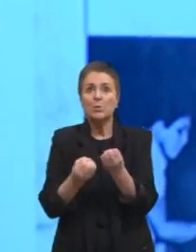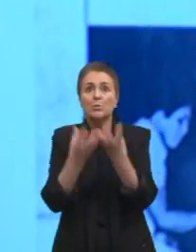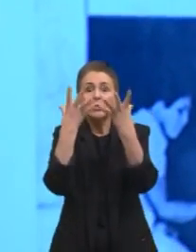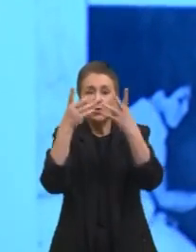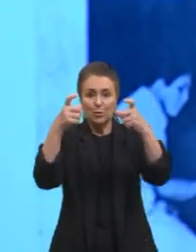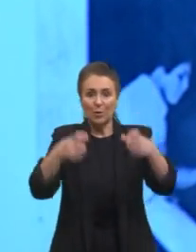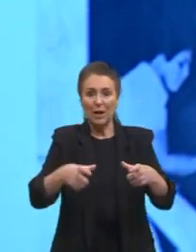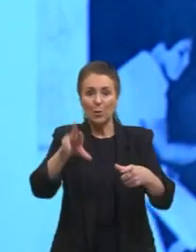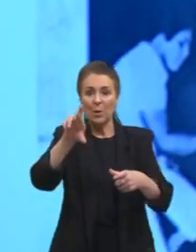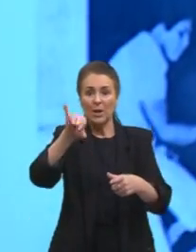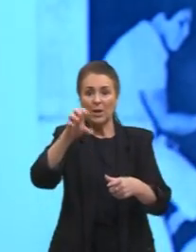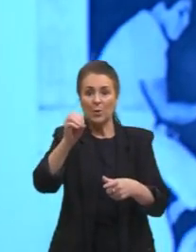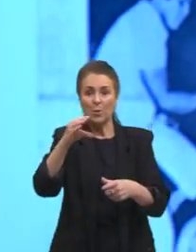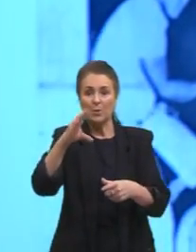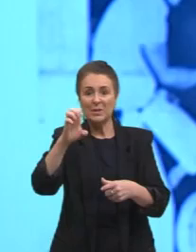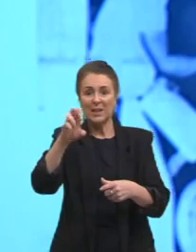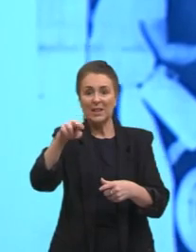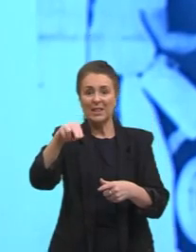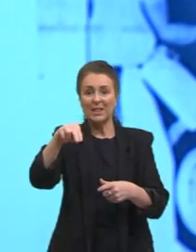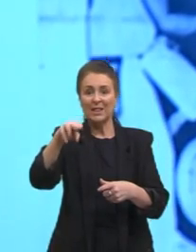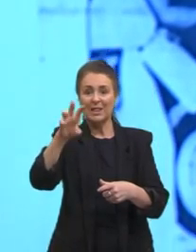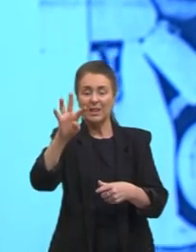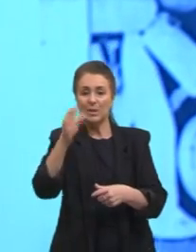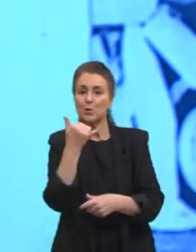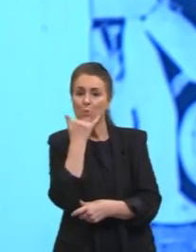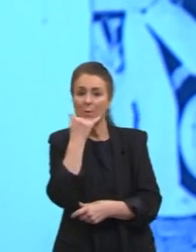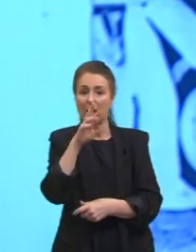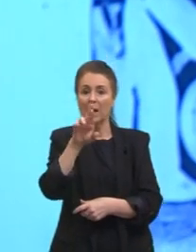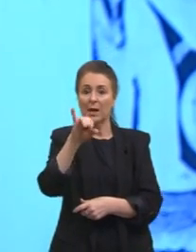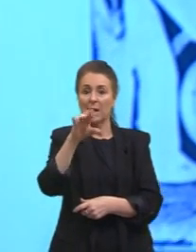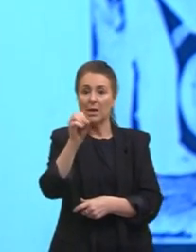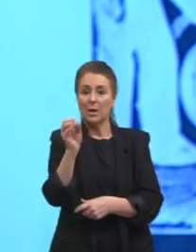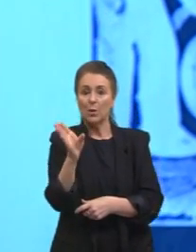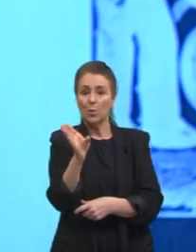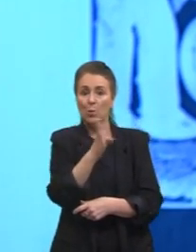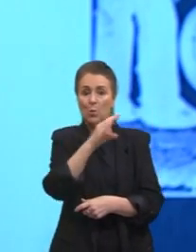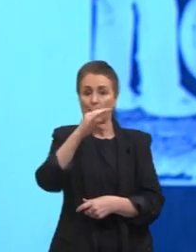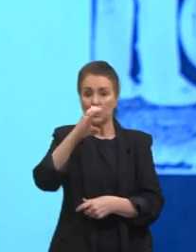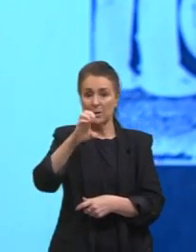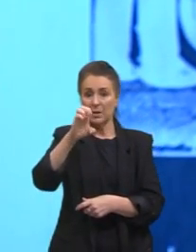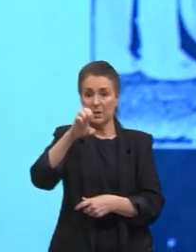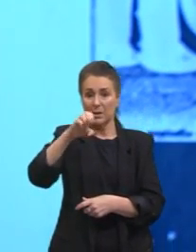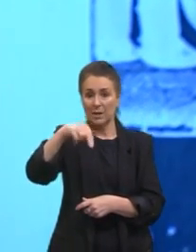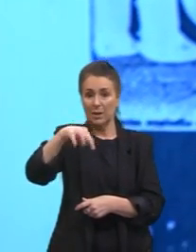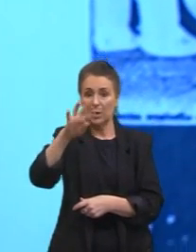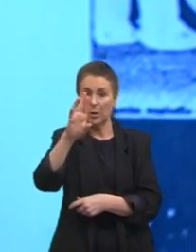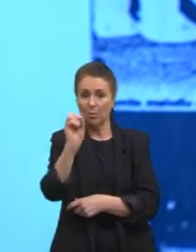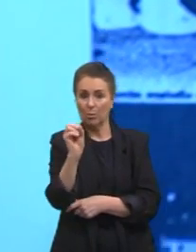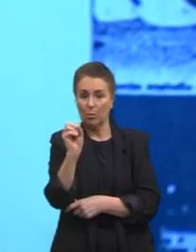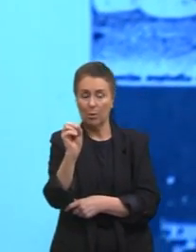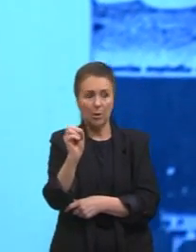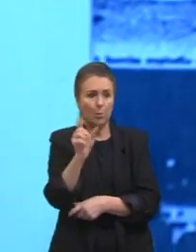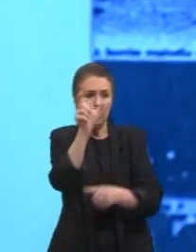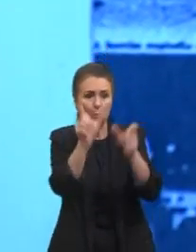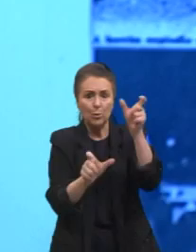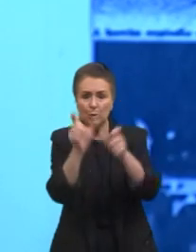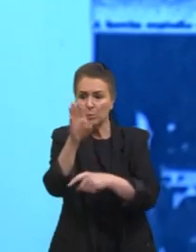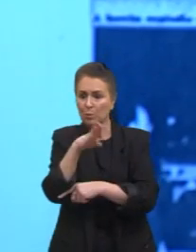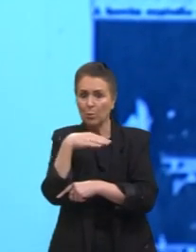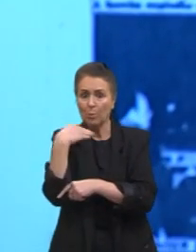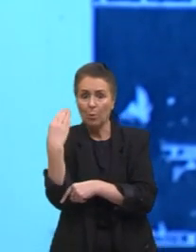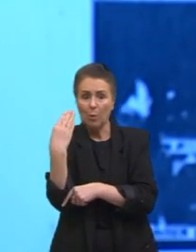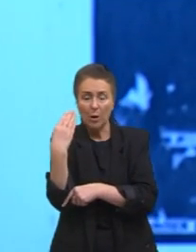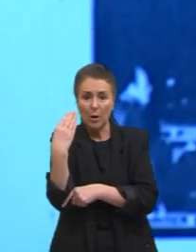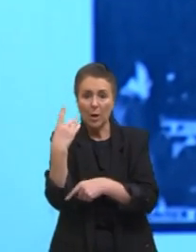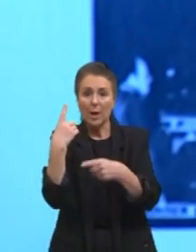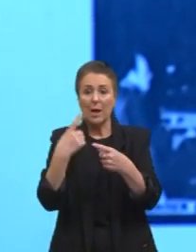bombas, gente, em todo o palco. Iam explodir, iam matar um monte de gente com atentado, só para parecer, então, que isso foi feito por